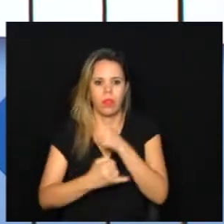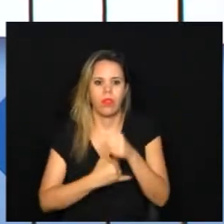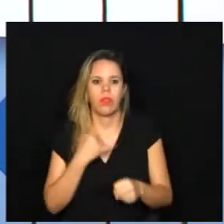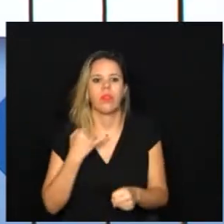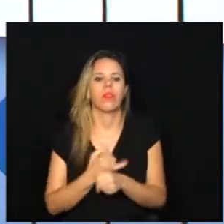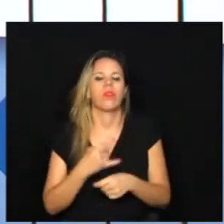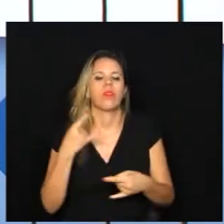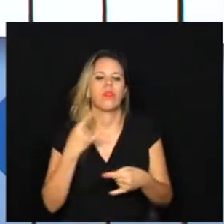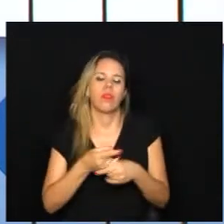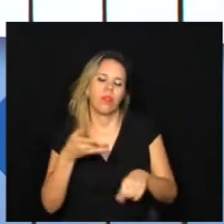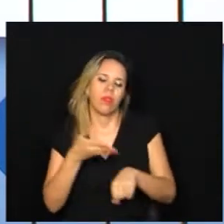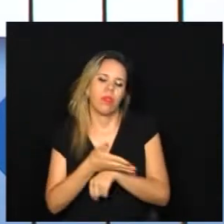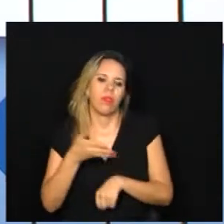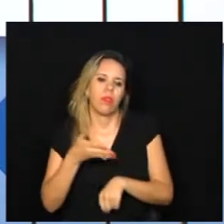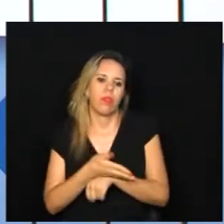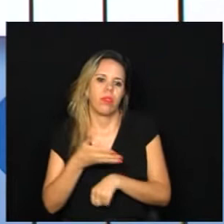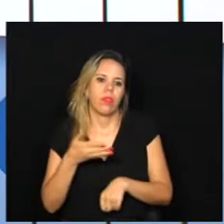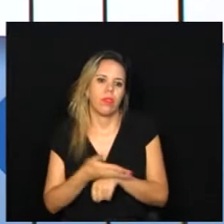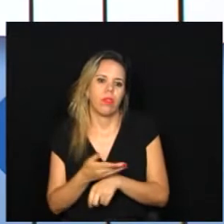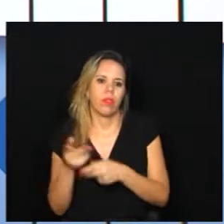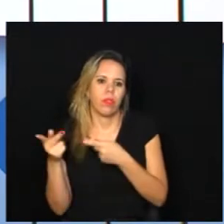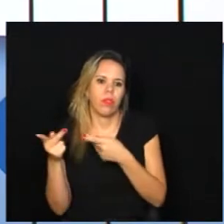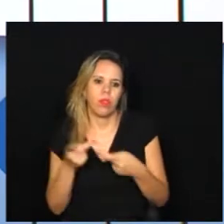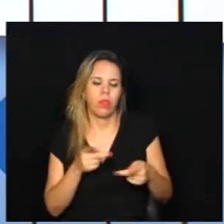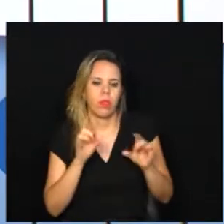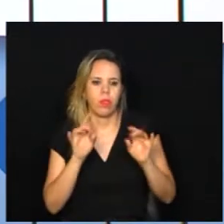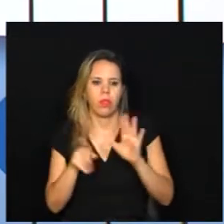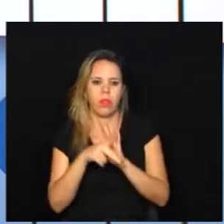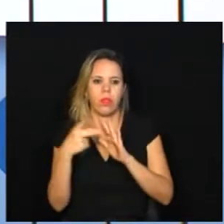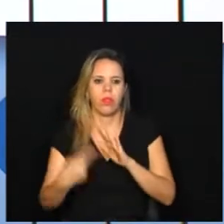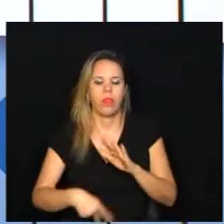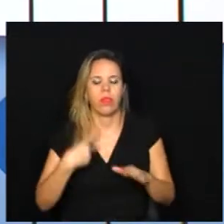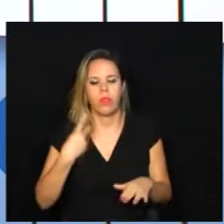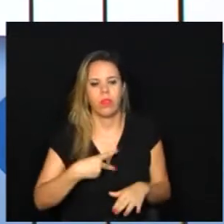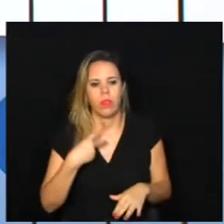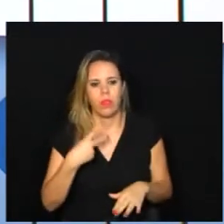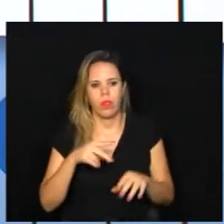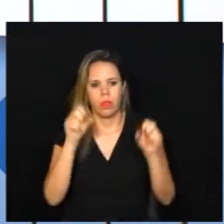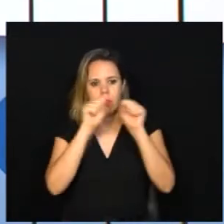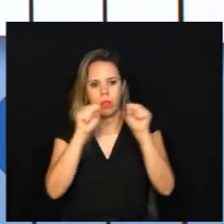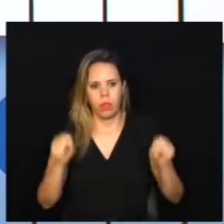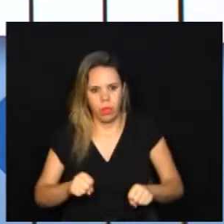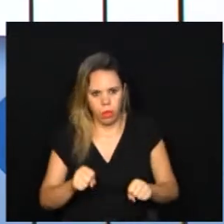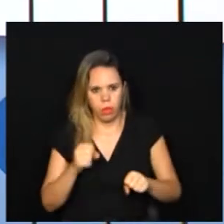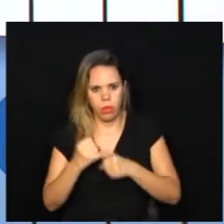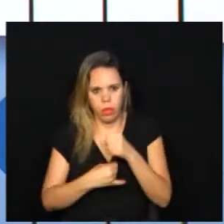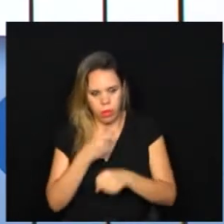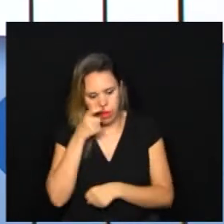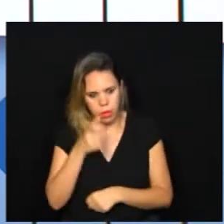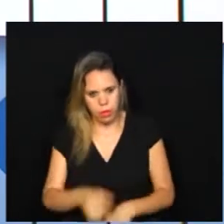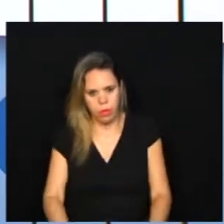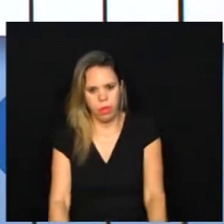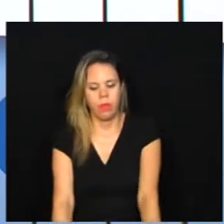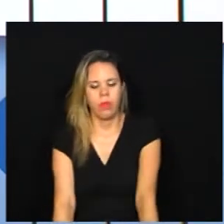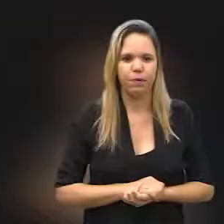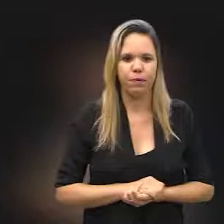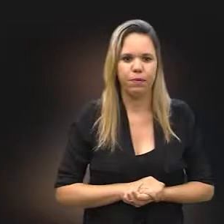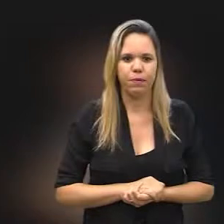remota, com a participação de convidados e dos próprios parlamentares pelo sistema virtual. Acompanhe.